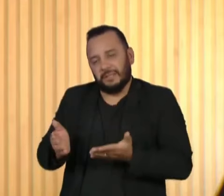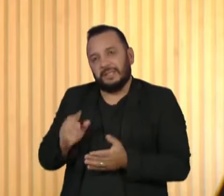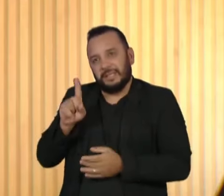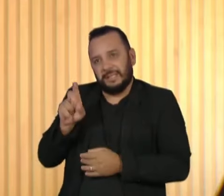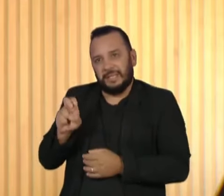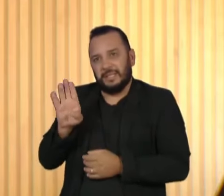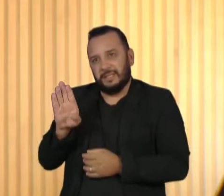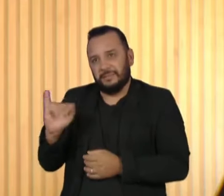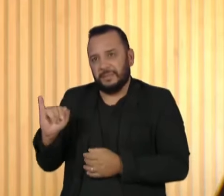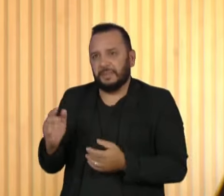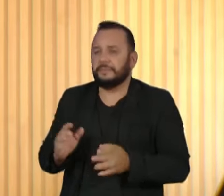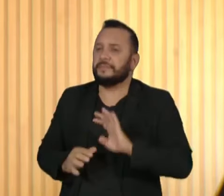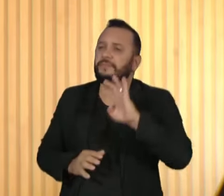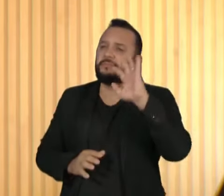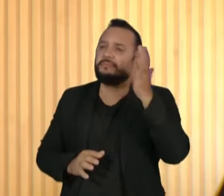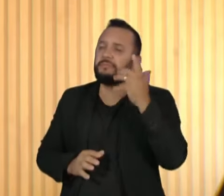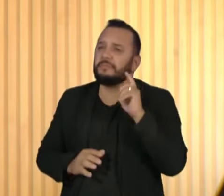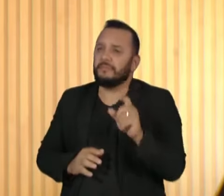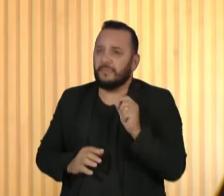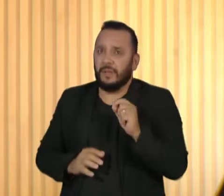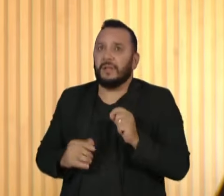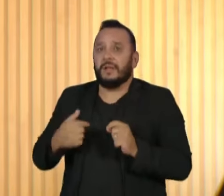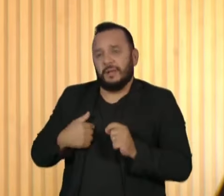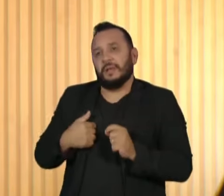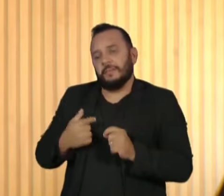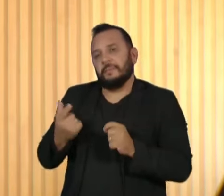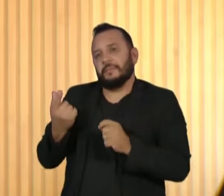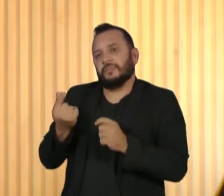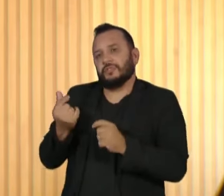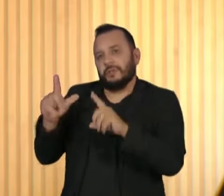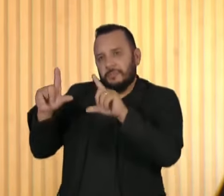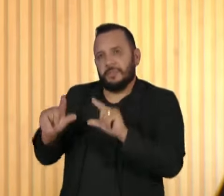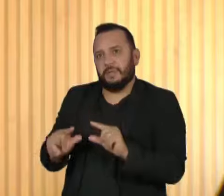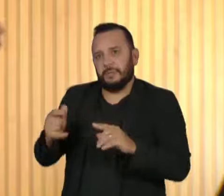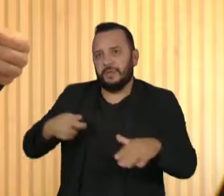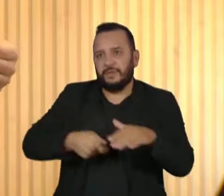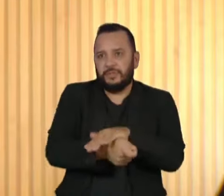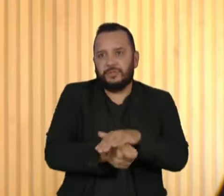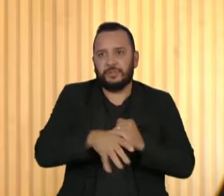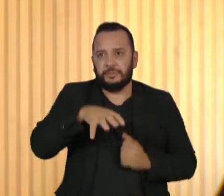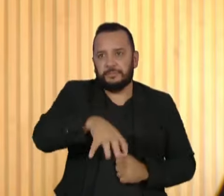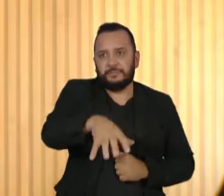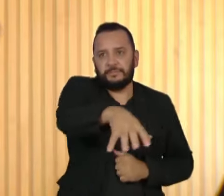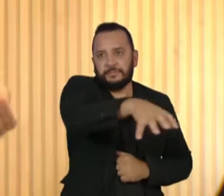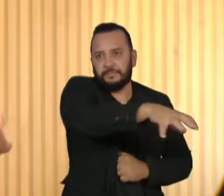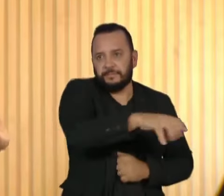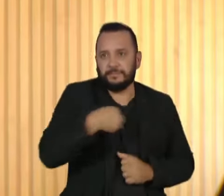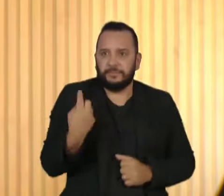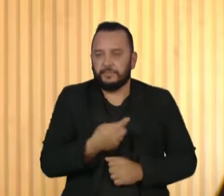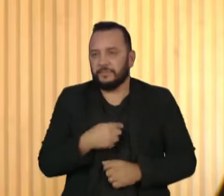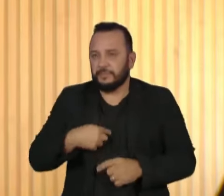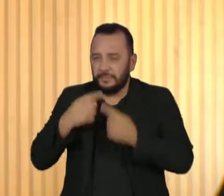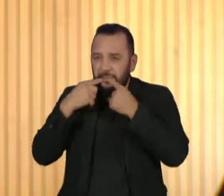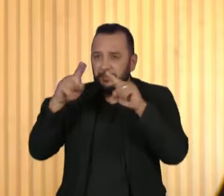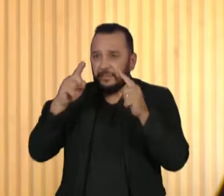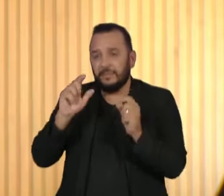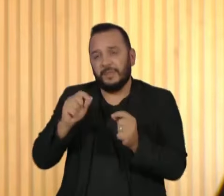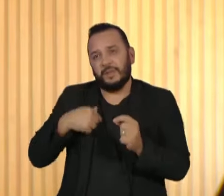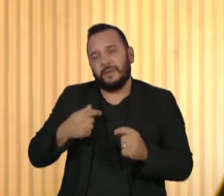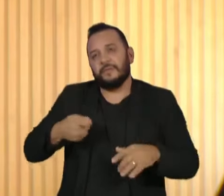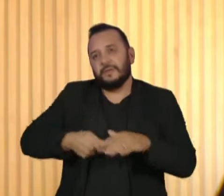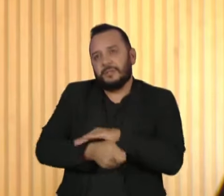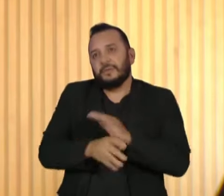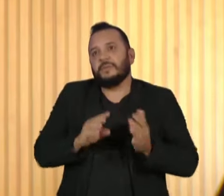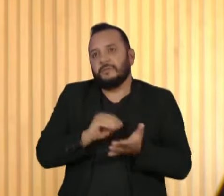dessa monta, o que acontece? É menos dinheiro para investir nas diversas frentes. Então estariam todos aqui reclamando tantos investimentos que faltam, com